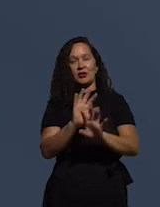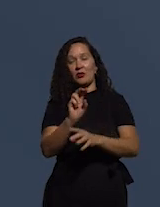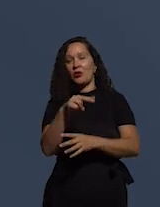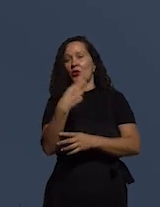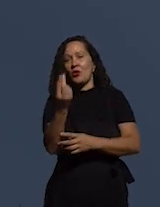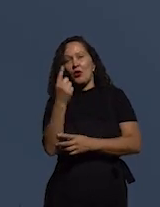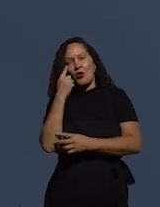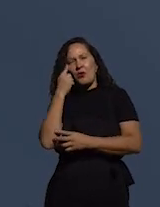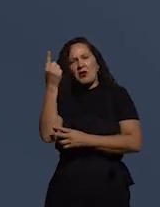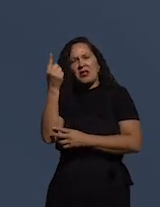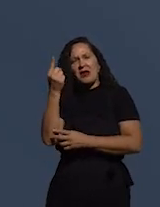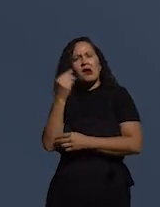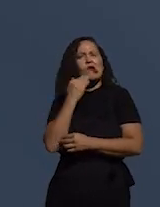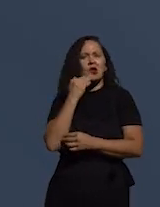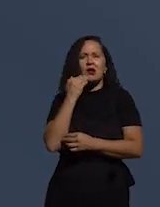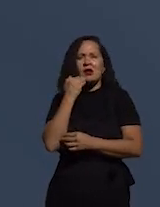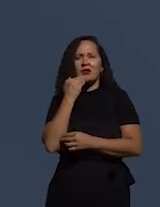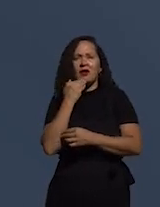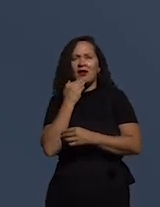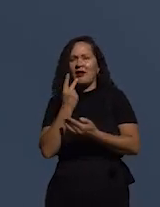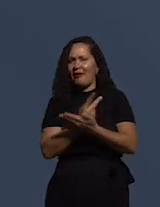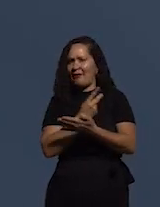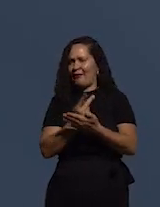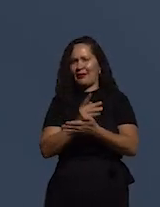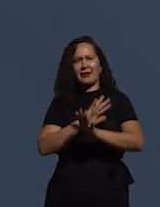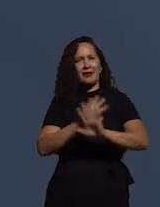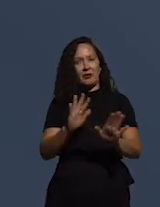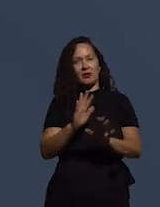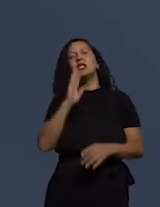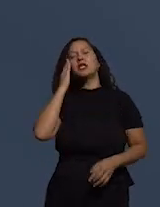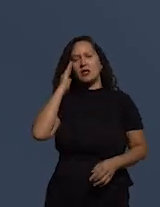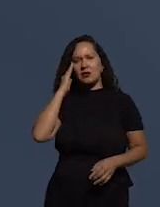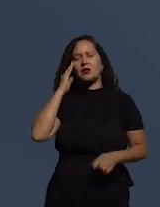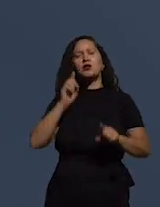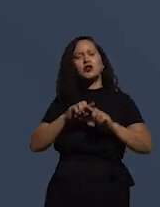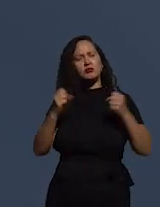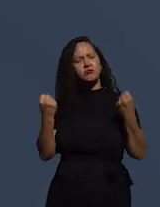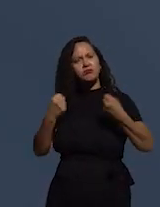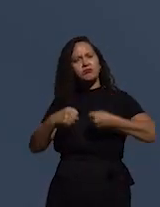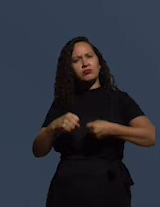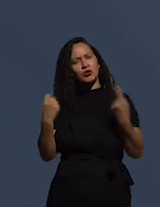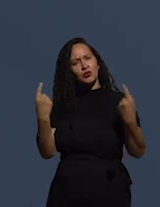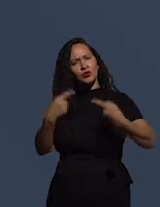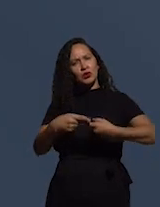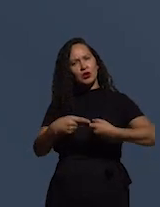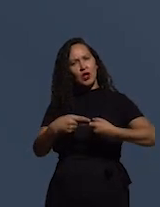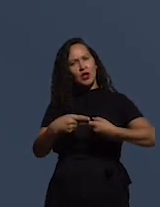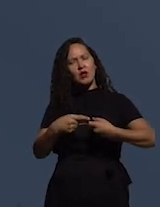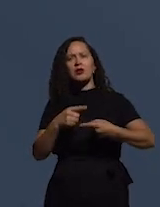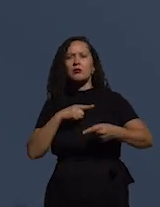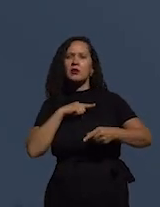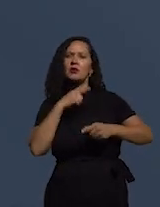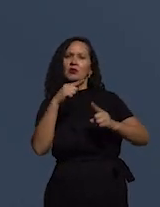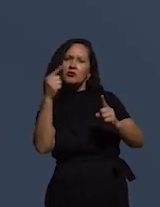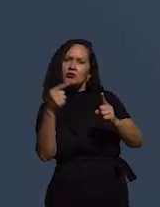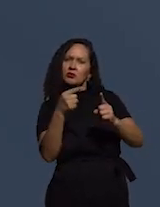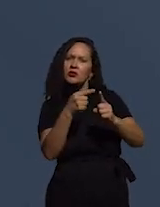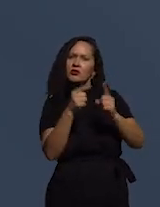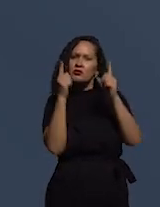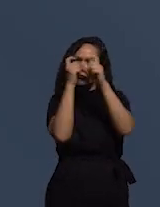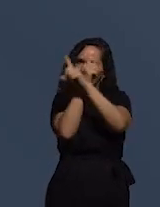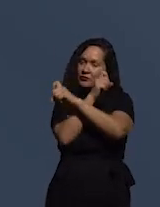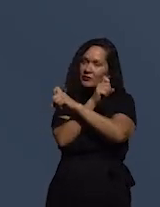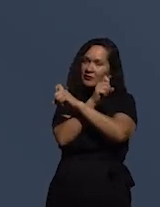distorcidos. Compreendê-la e enfrentá-la é uma tarefa também complexa. E,